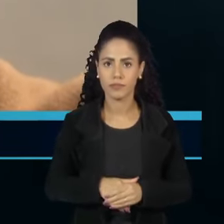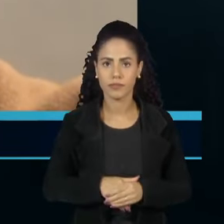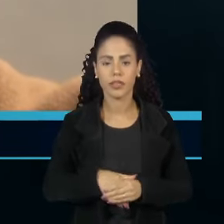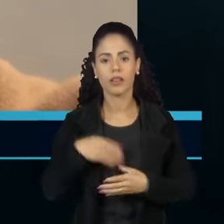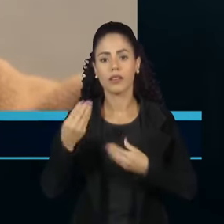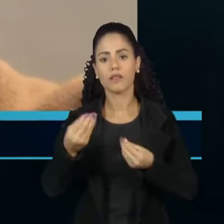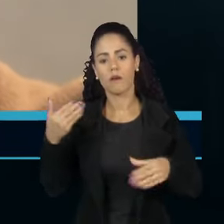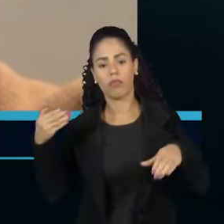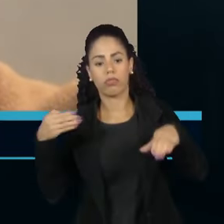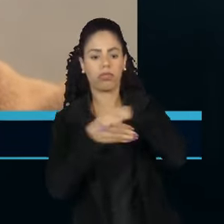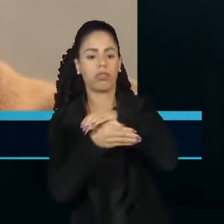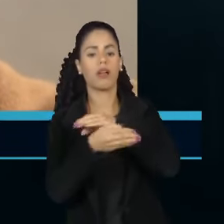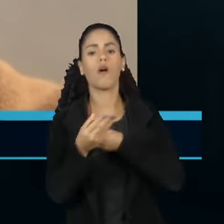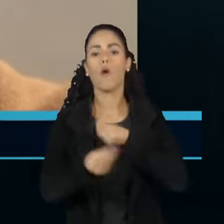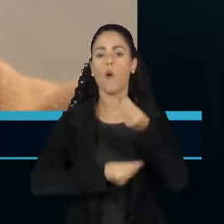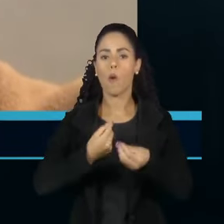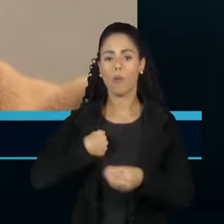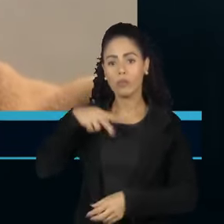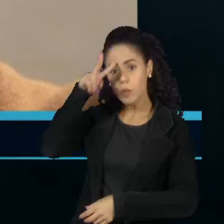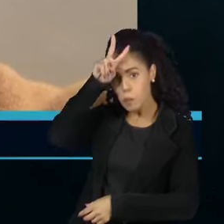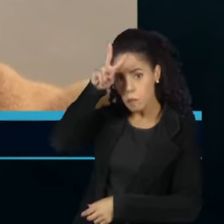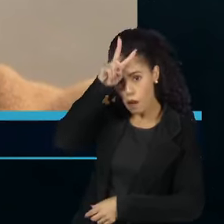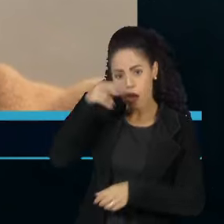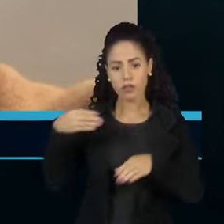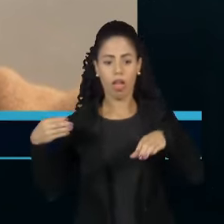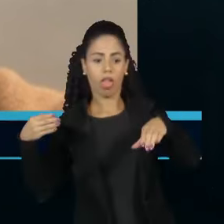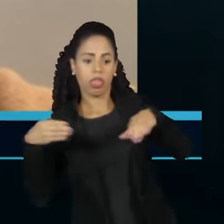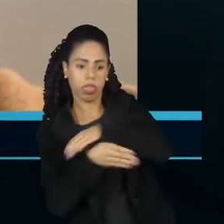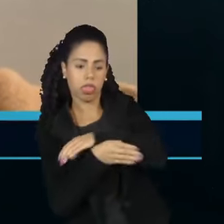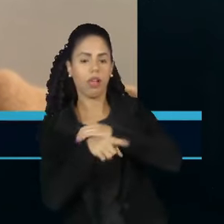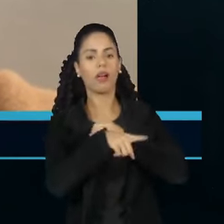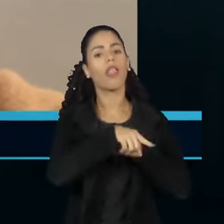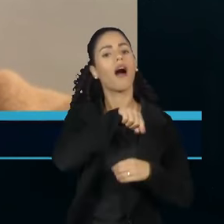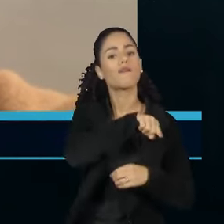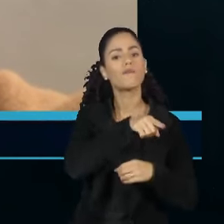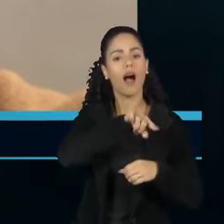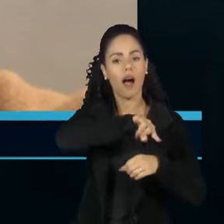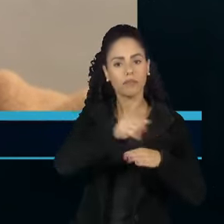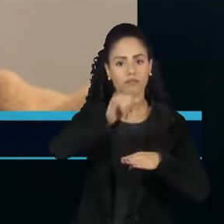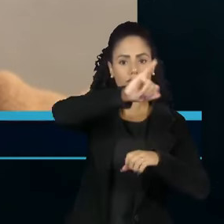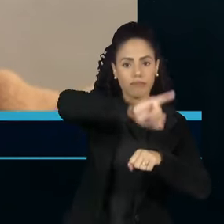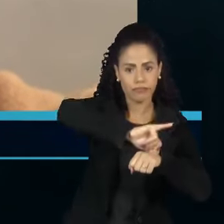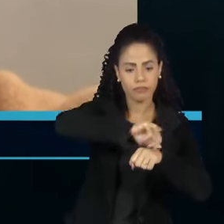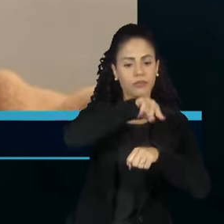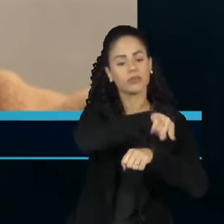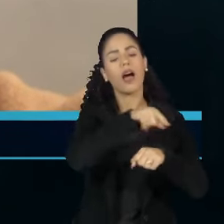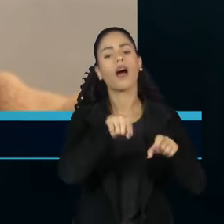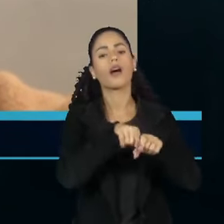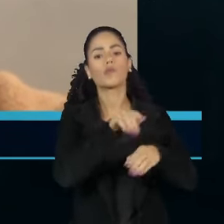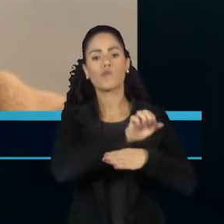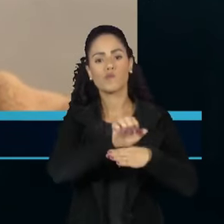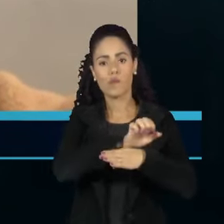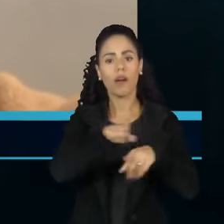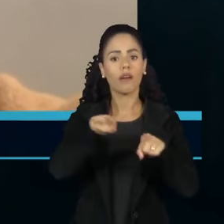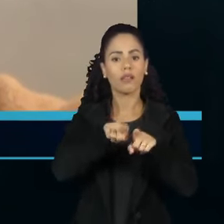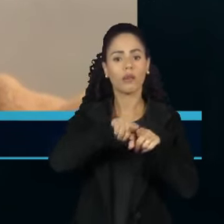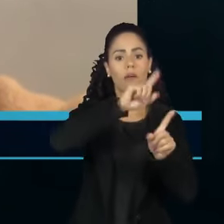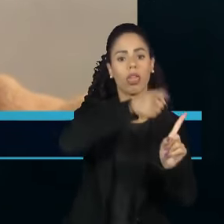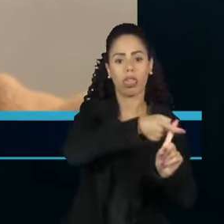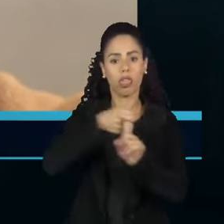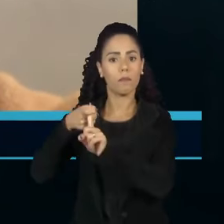soberania do México com a invasão e o sequestro de uma pessoa, no caso, o ex